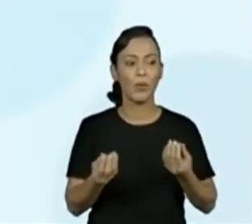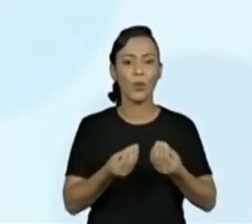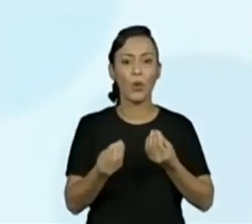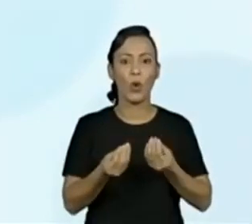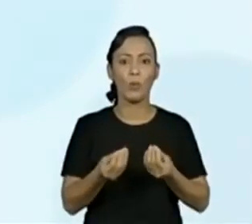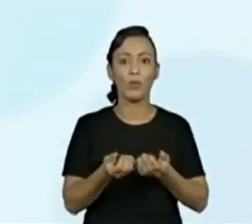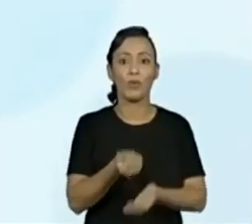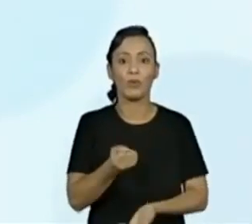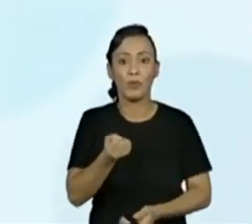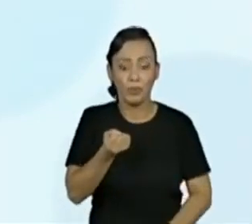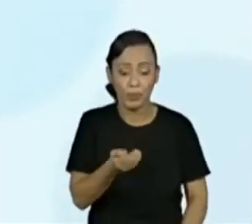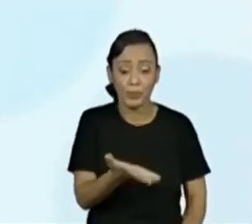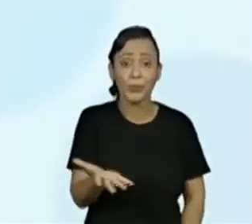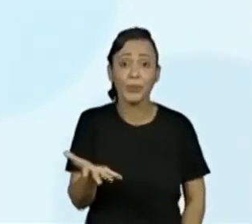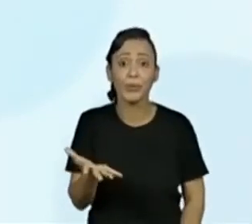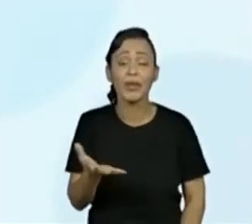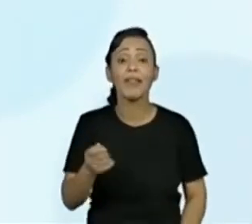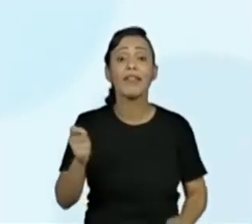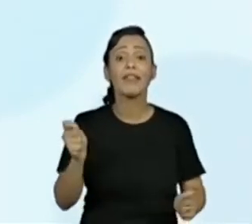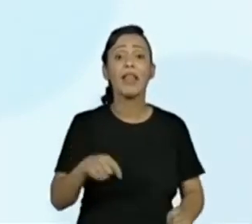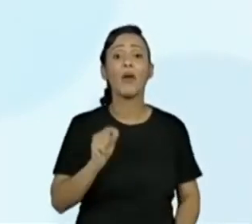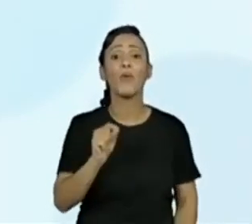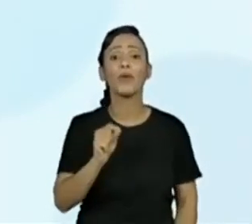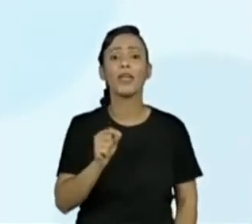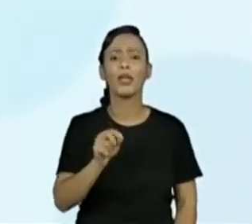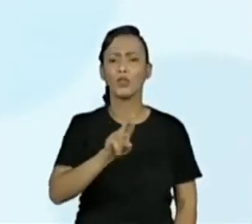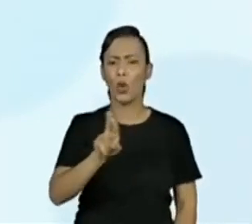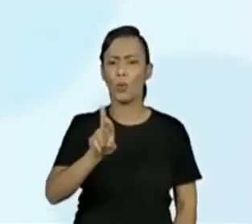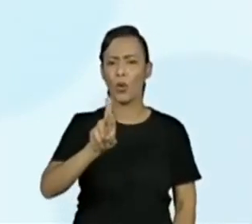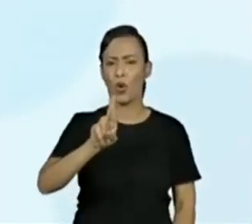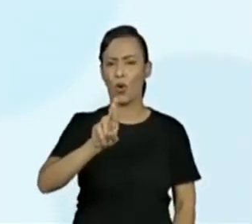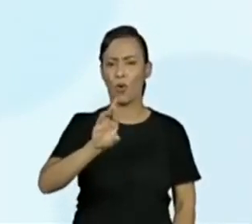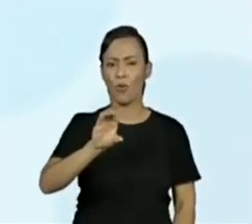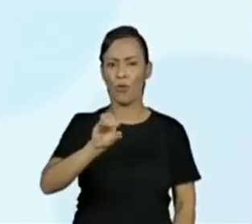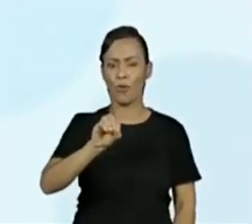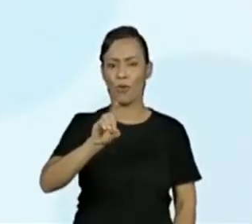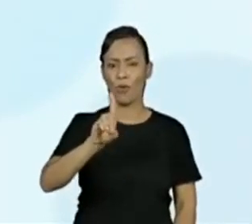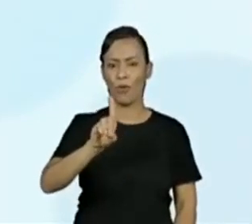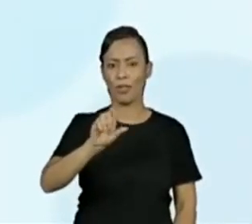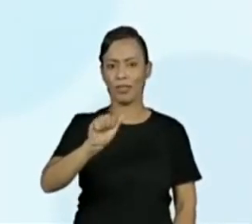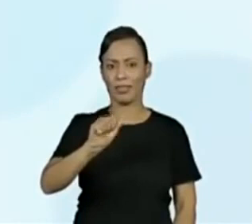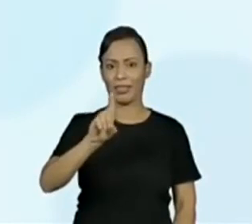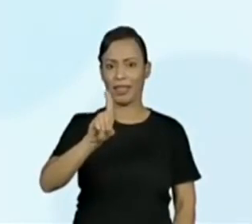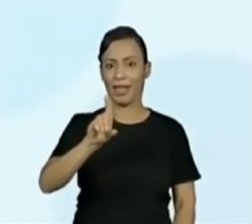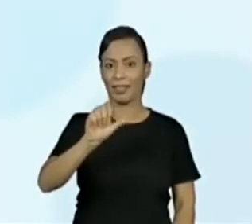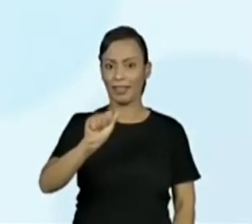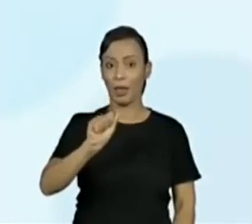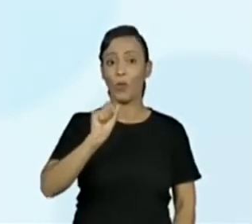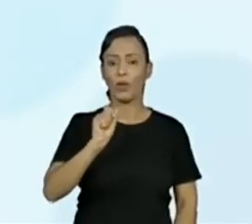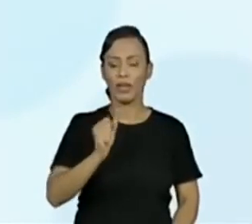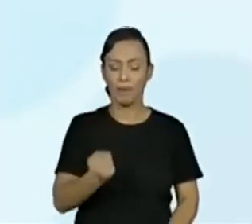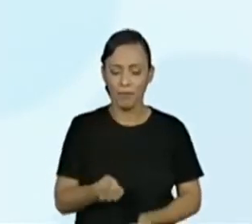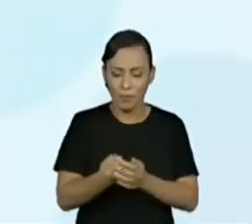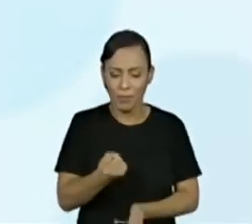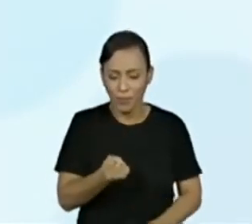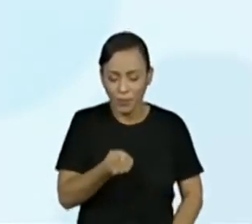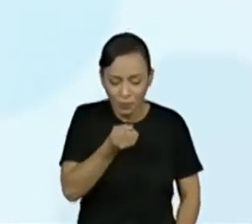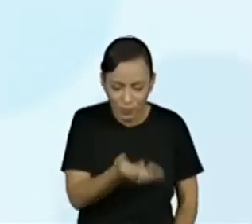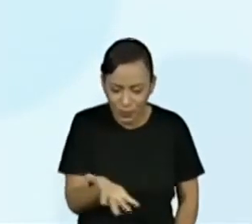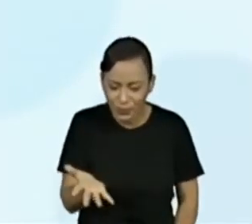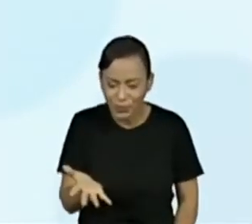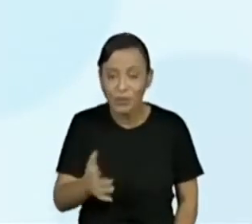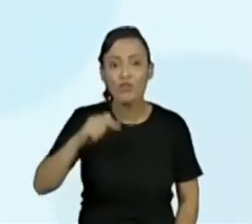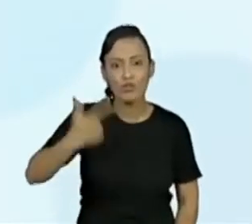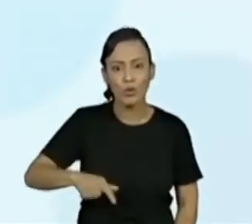explicar? Vamos. O que é uma rodada? Olha só, tem lá as letras A, B, C, D,